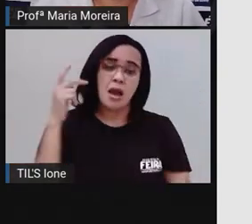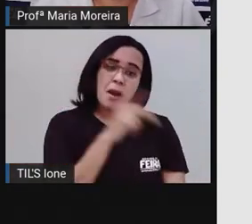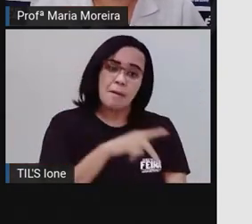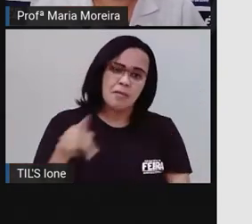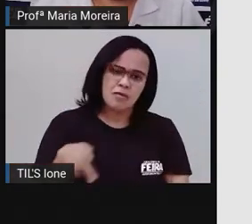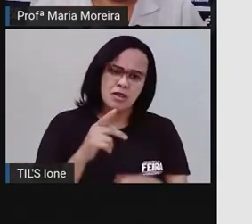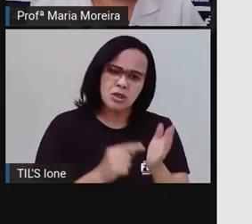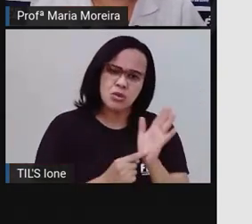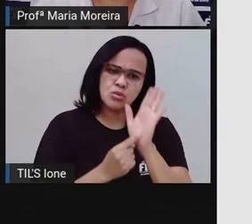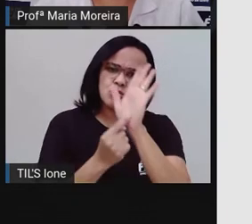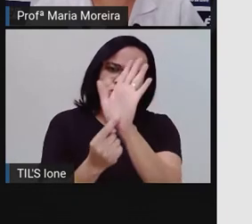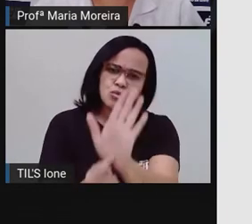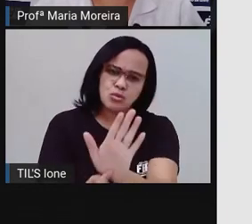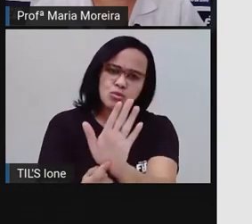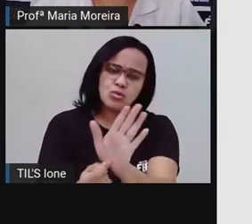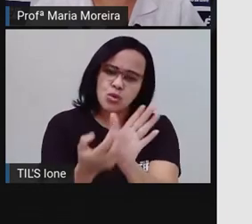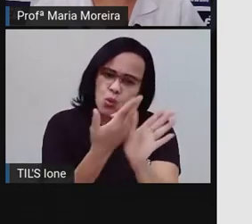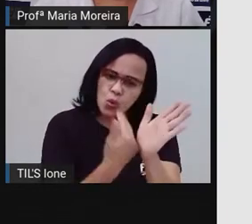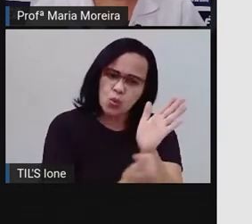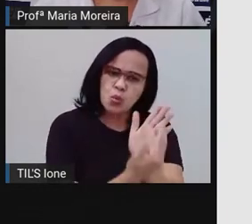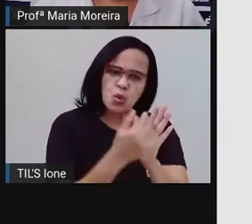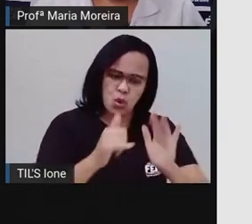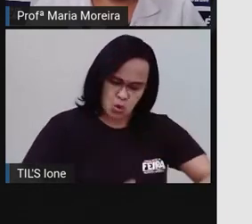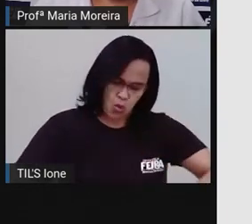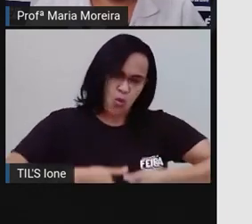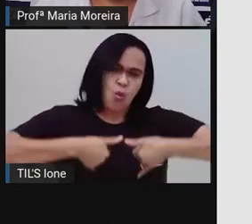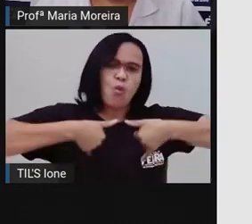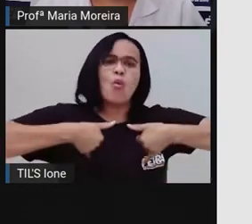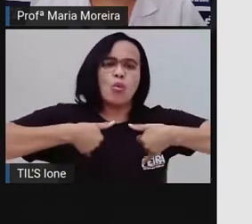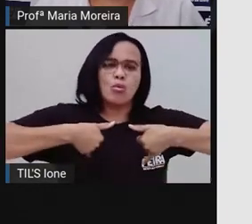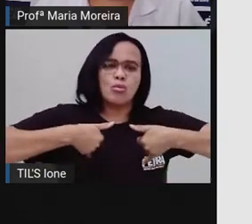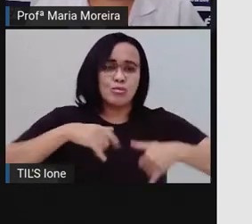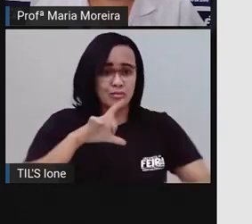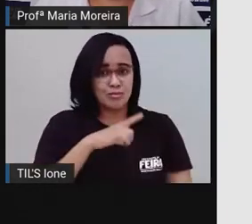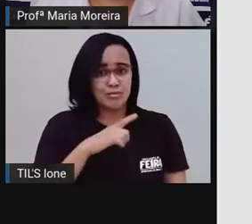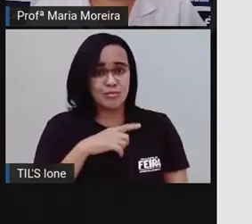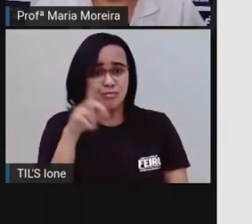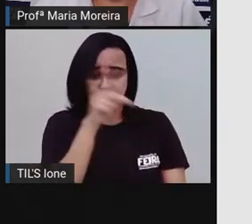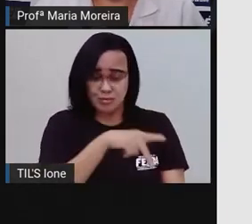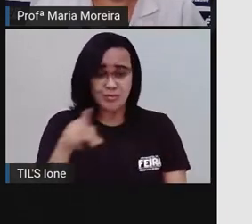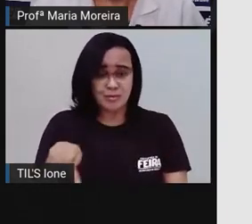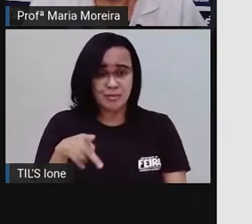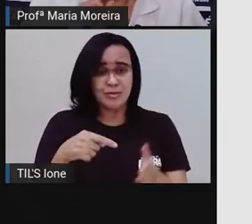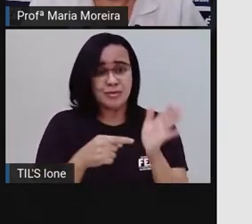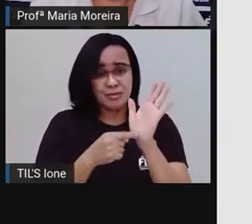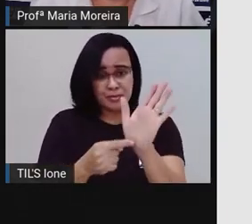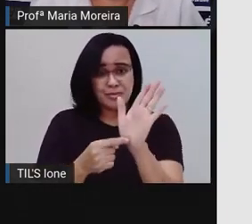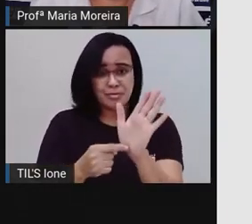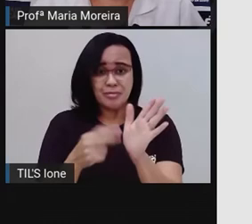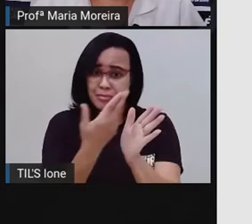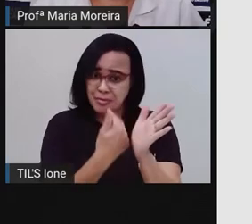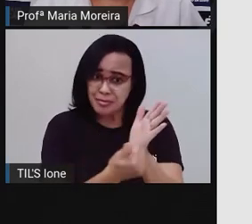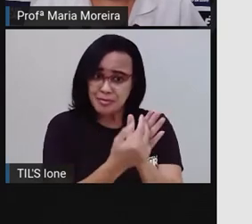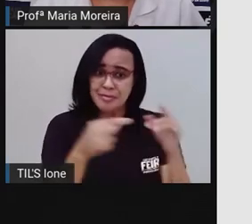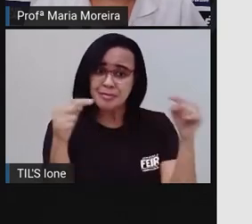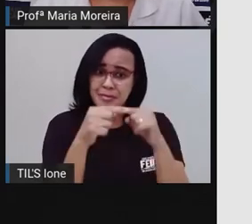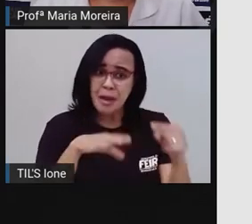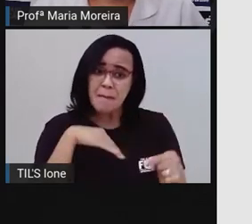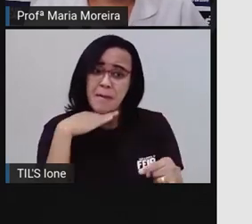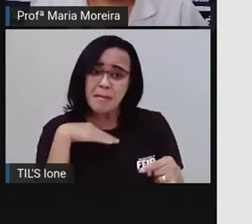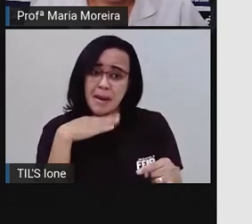desenho feito com orgulho e dignidade. Professora, meu desenho de mãe, não pintei de amarelo,